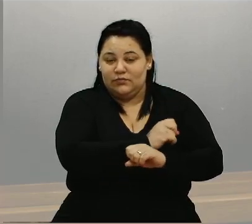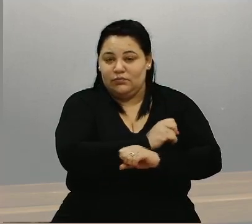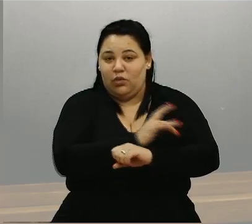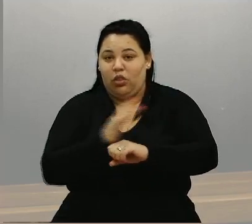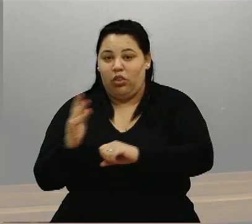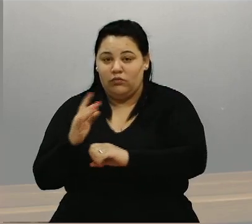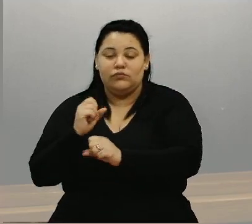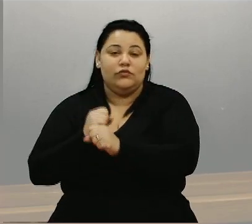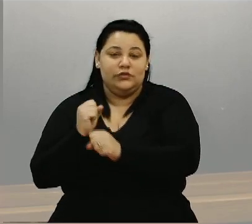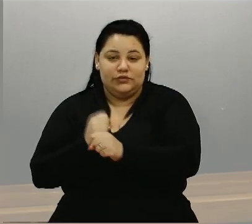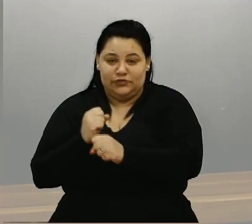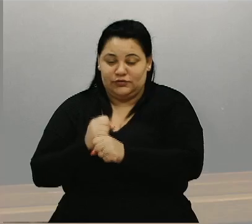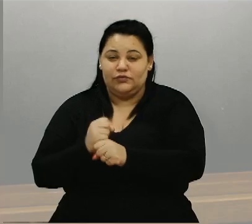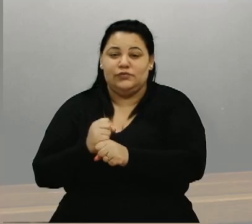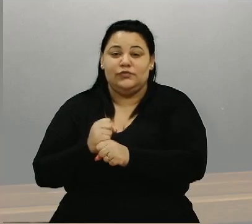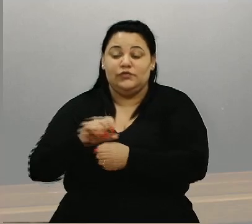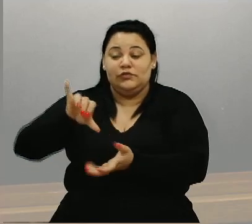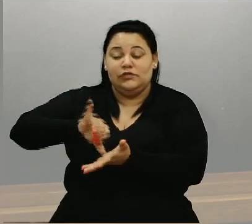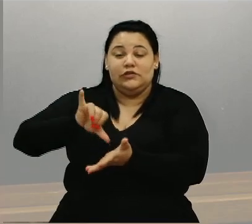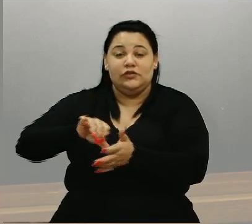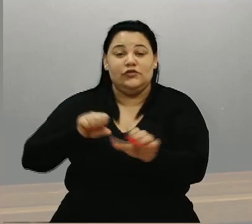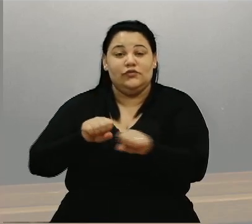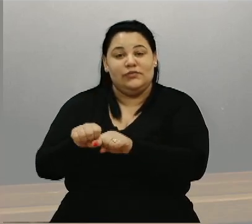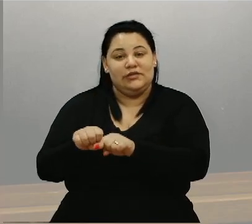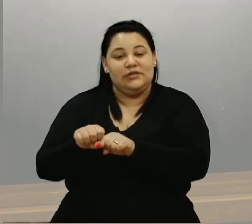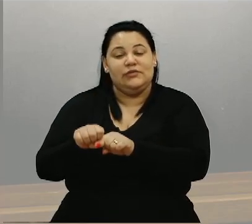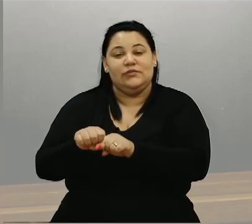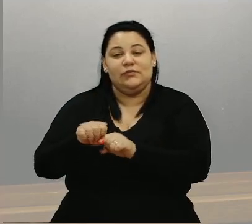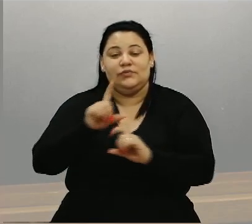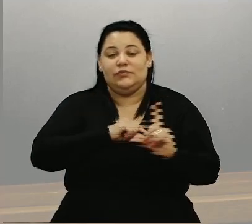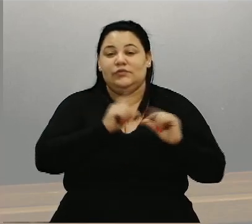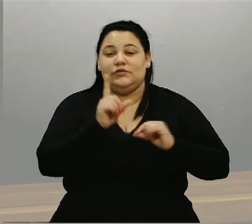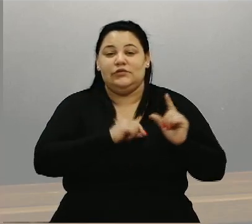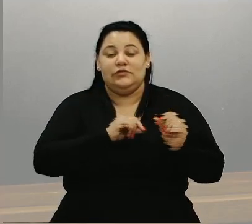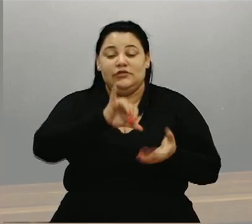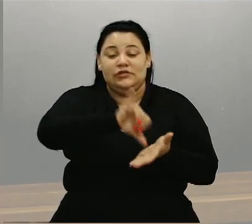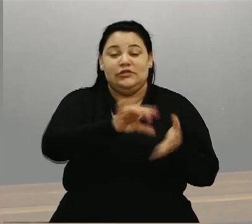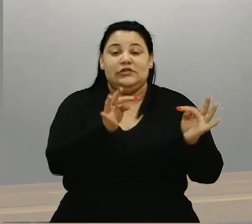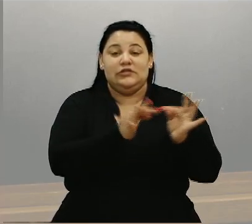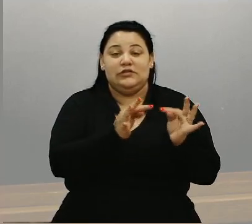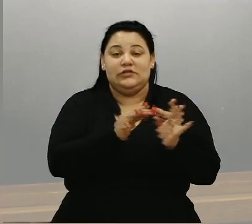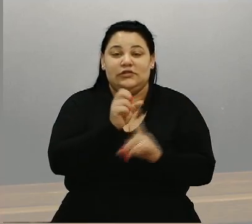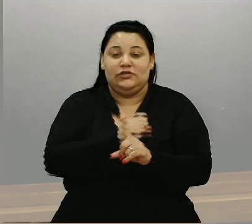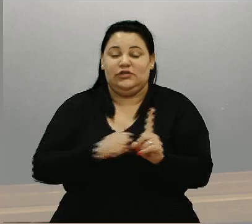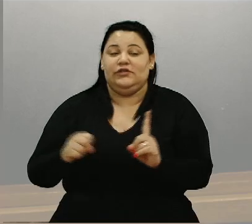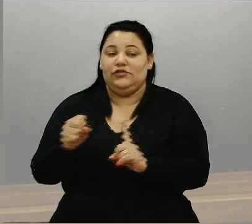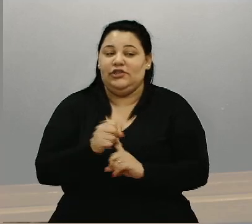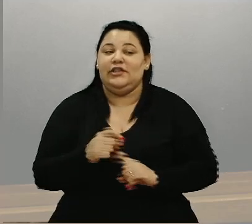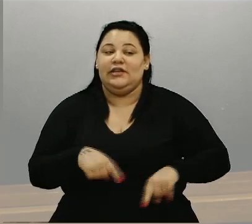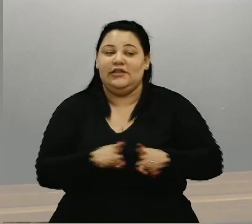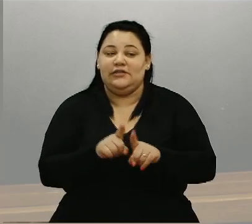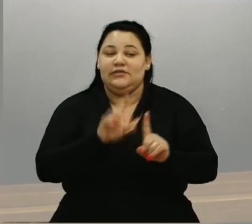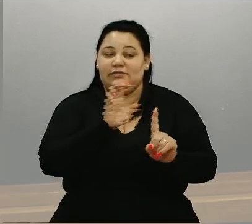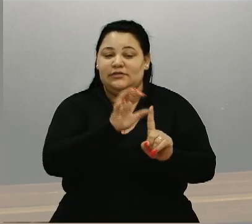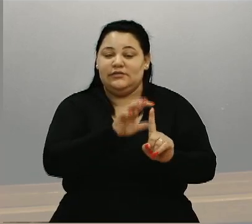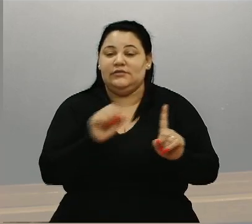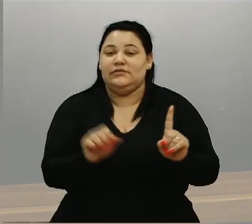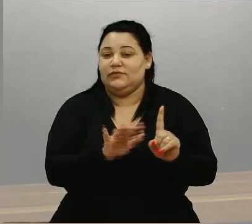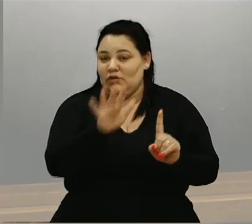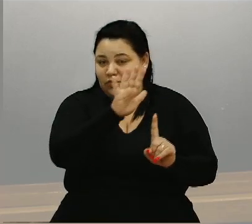Centro de Formação Profissional Murialdo do Centro Técnico Social e a relevância que essa instituição